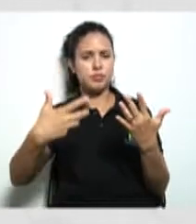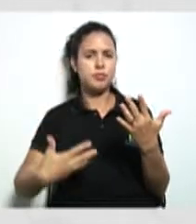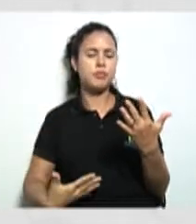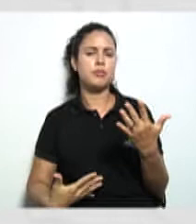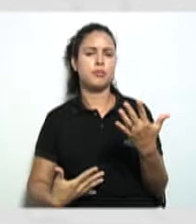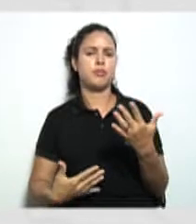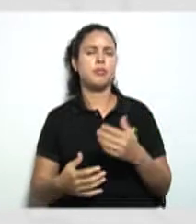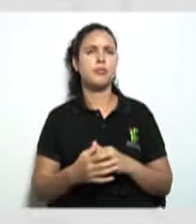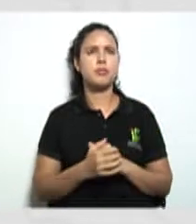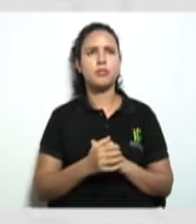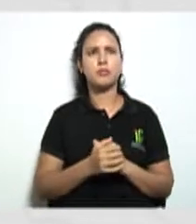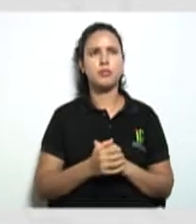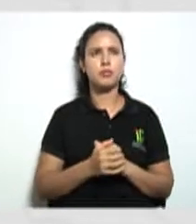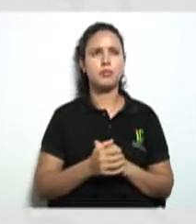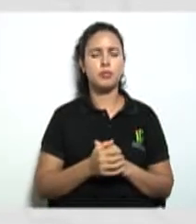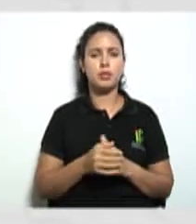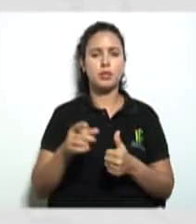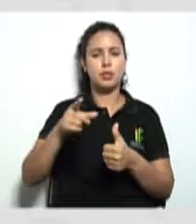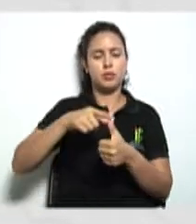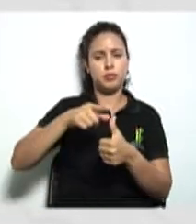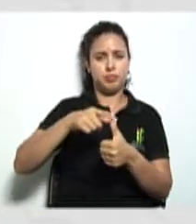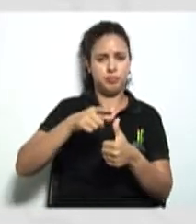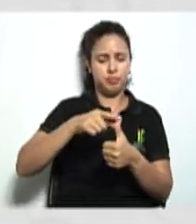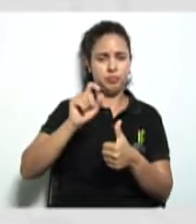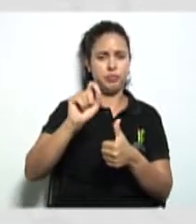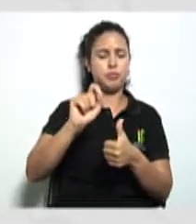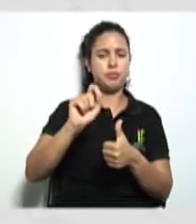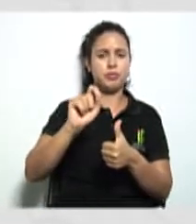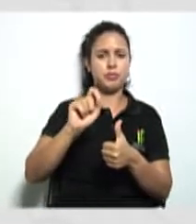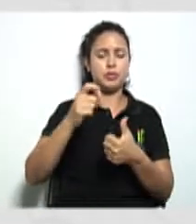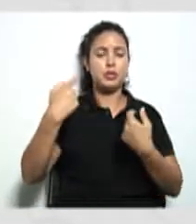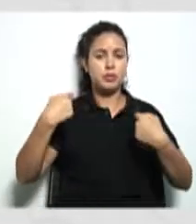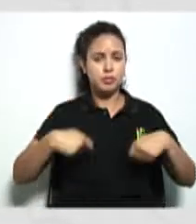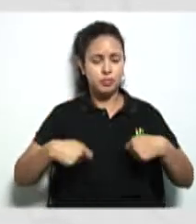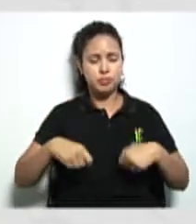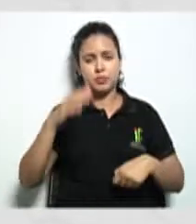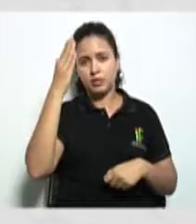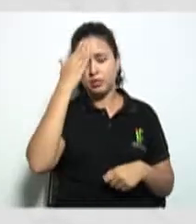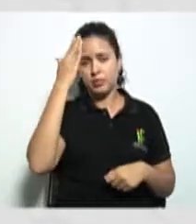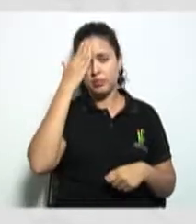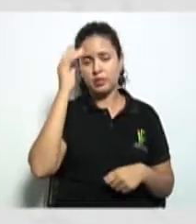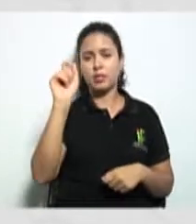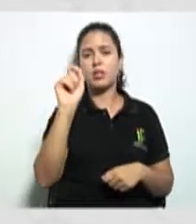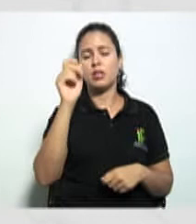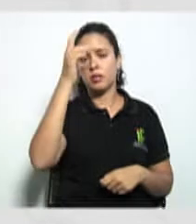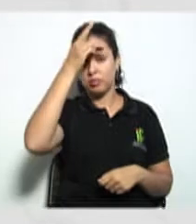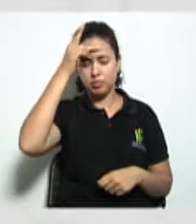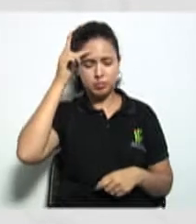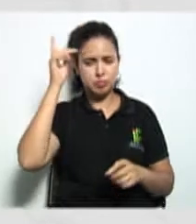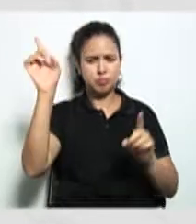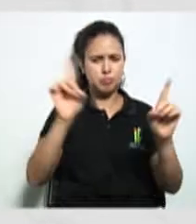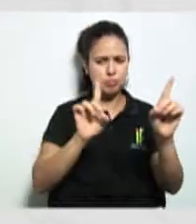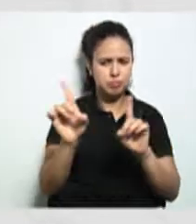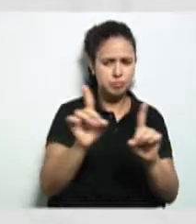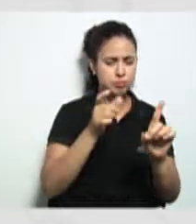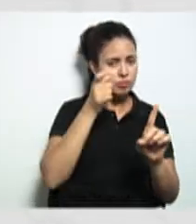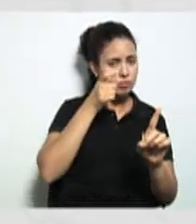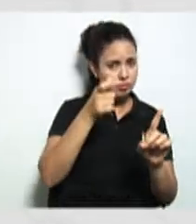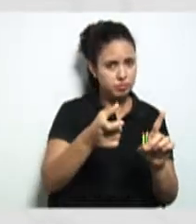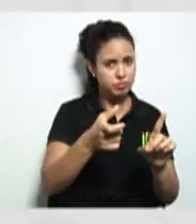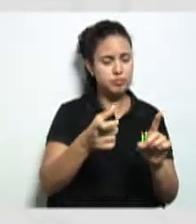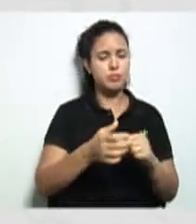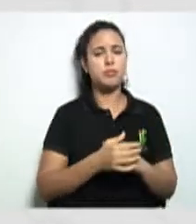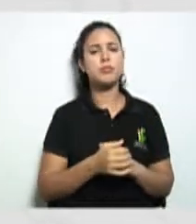devem ser seguidos. Então no primeiro momento nós falamos o quê? Precisa saber quem são os interessados nessa cooperativa.